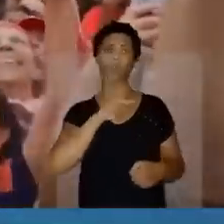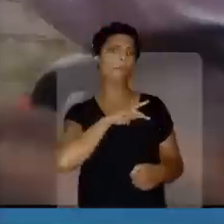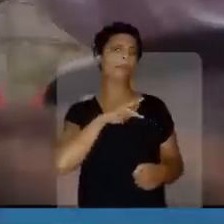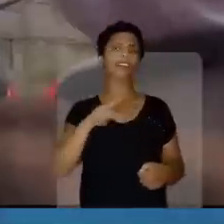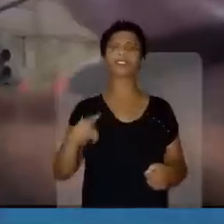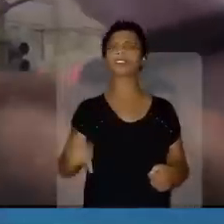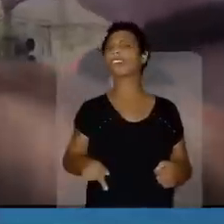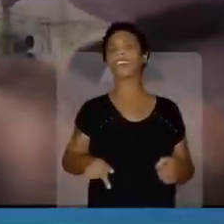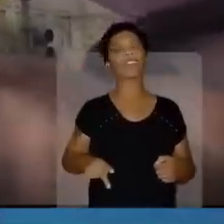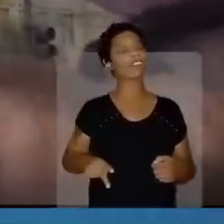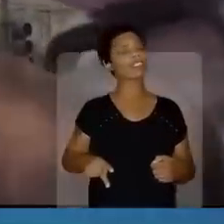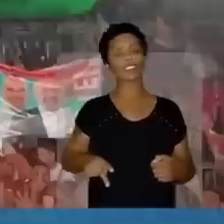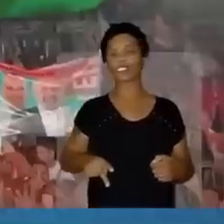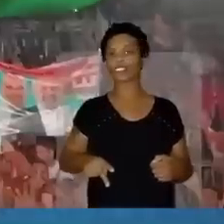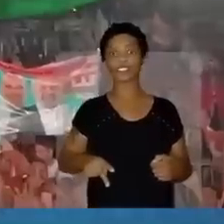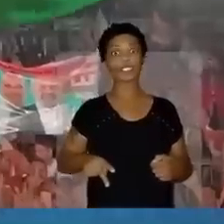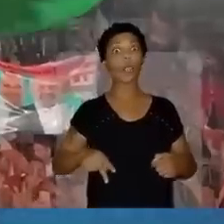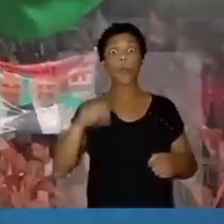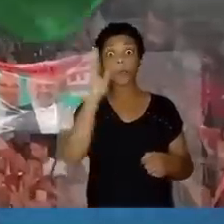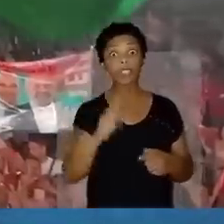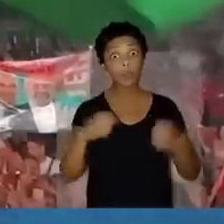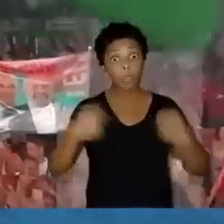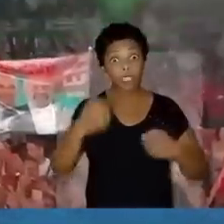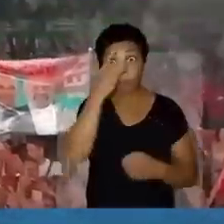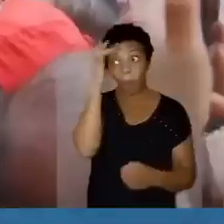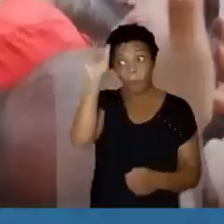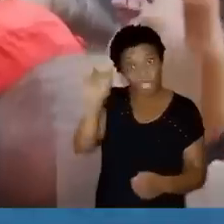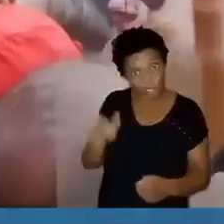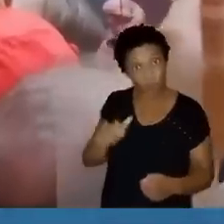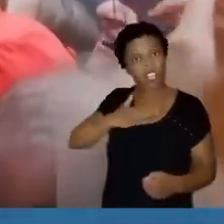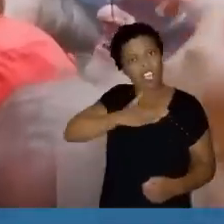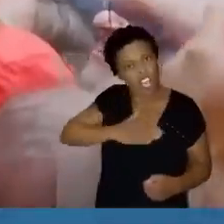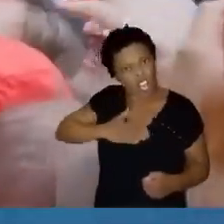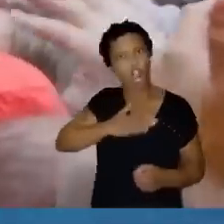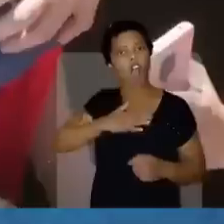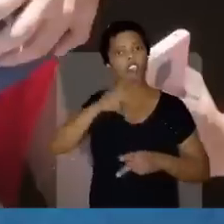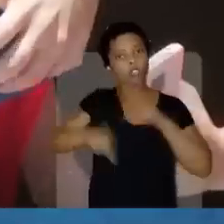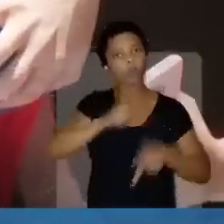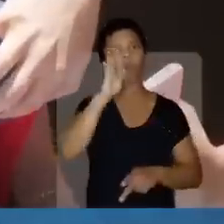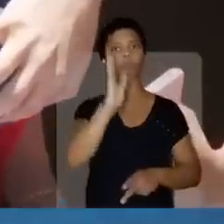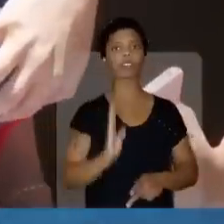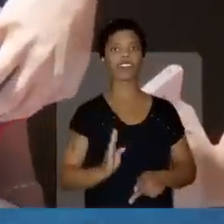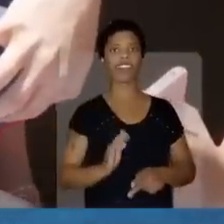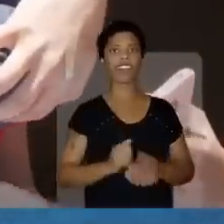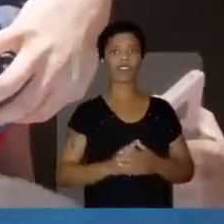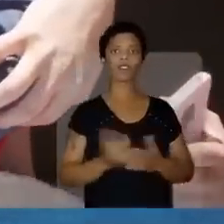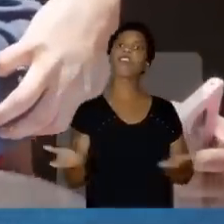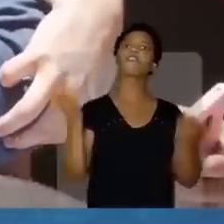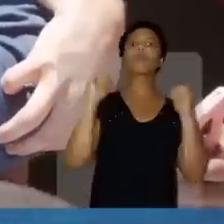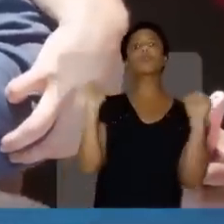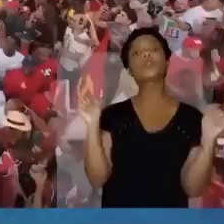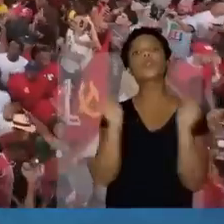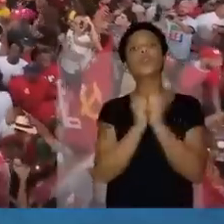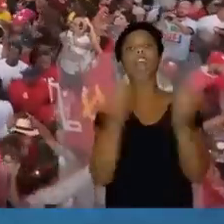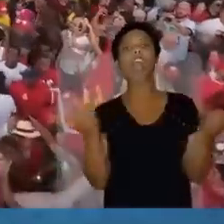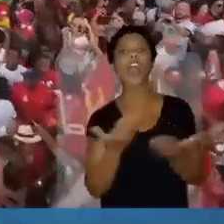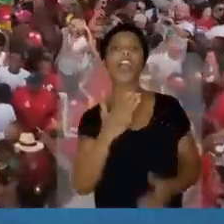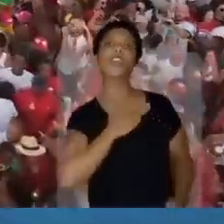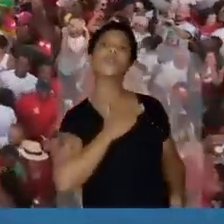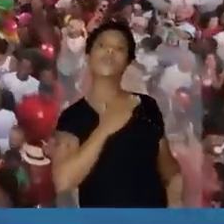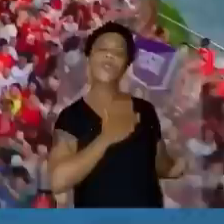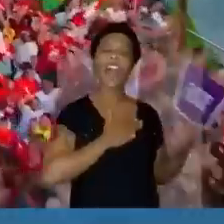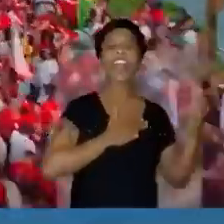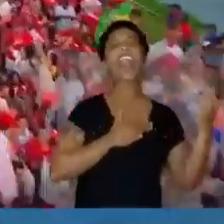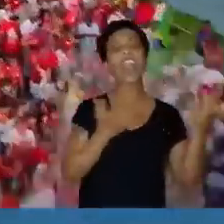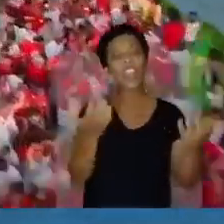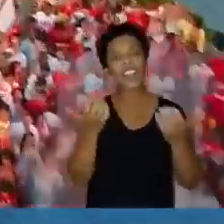precisa de algo mais do que um pretendo a república. O Brasil precisa de alguém que goste do povo brasileiro. E